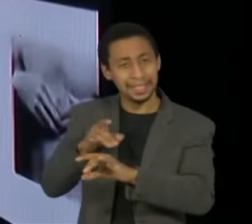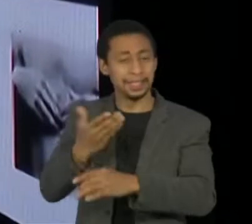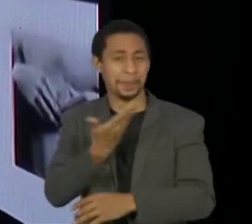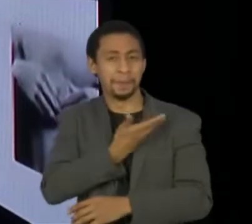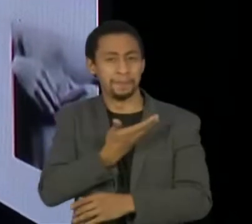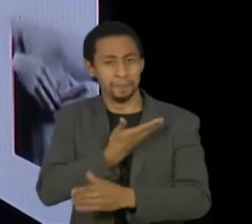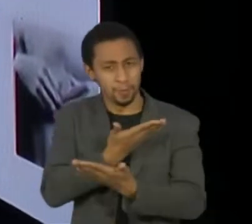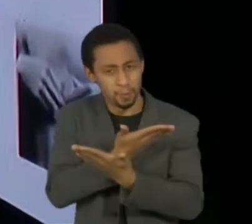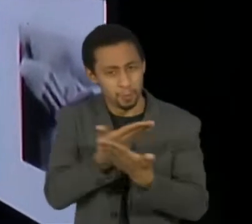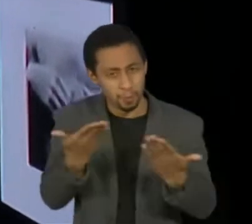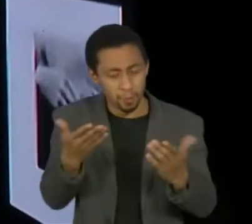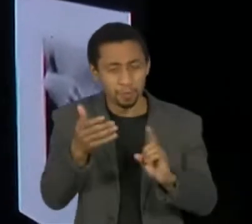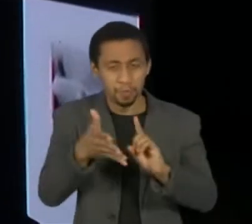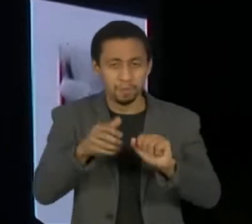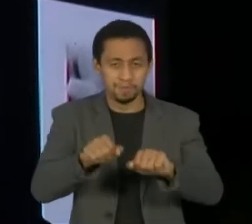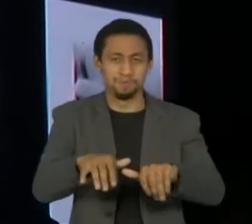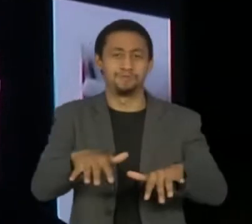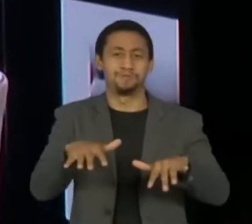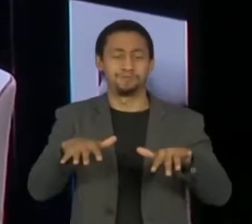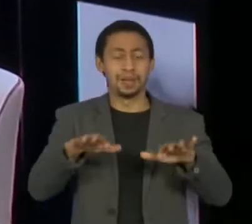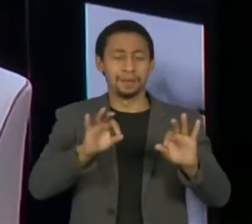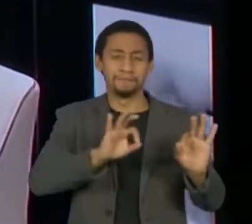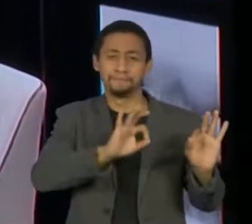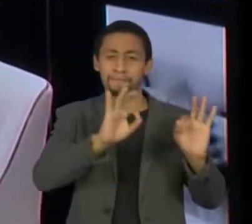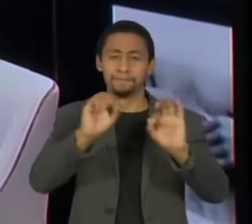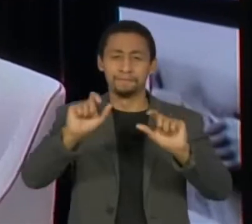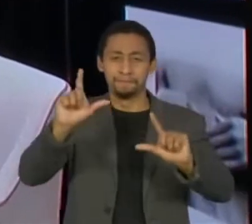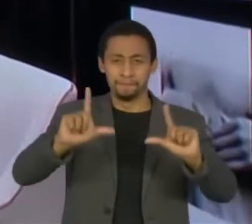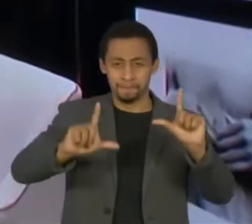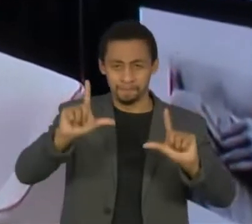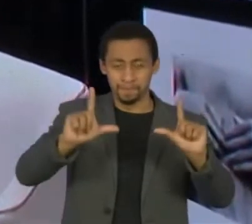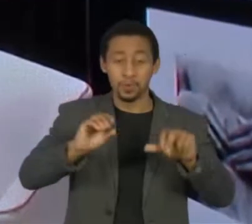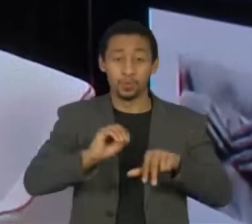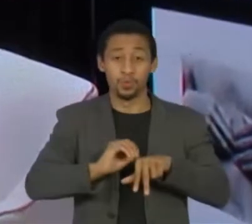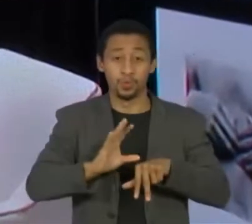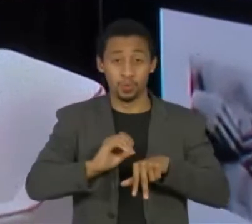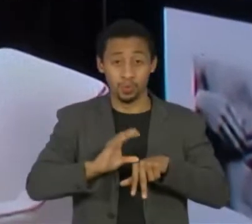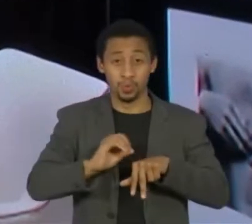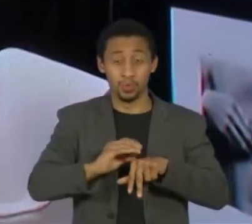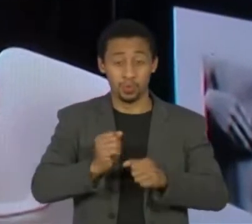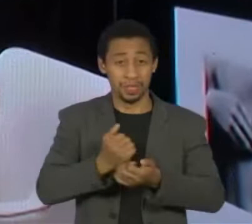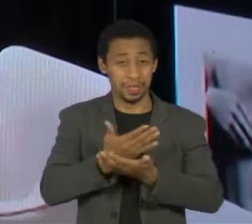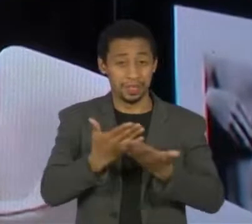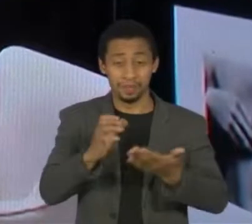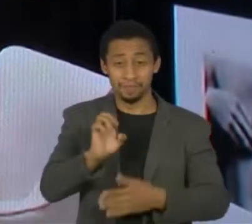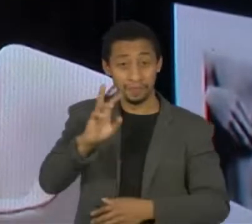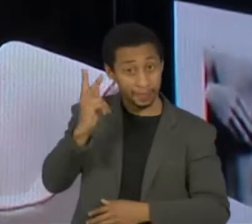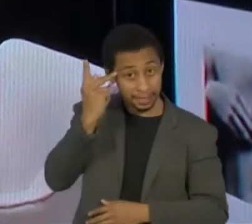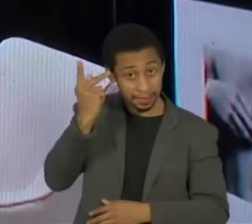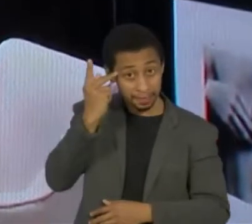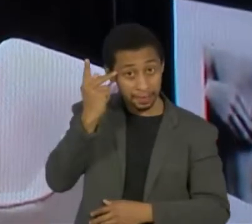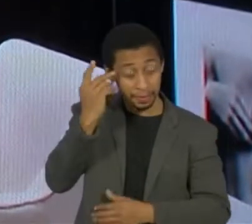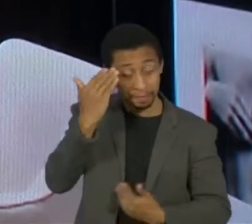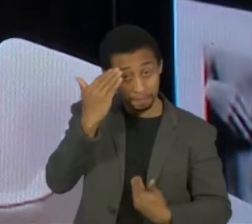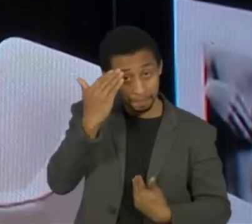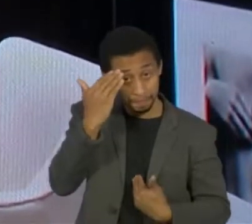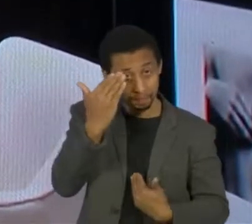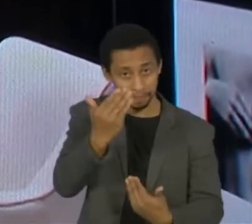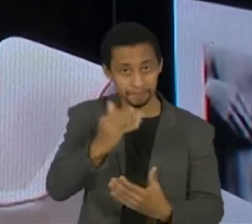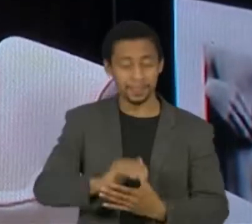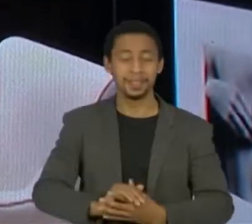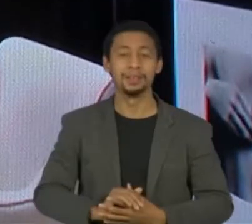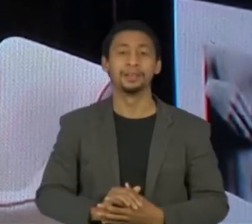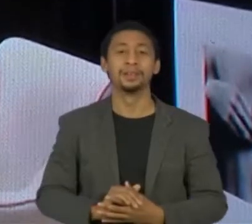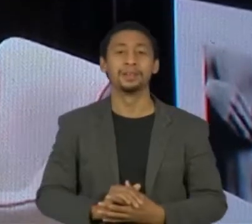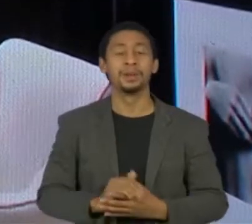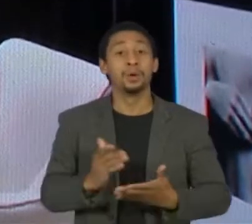amigos, aos que estão nos assistindo diretamente pela TV Cultura aqui em todo o estado de São Paulo. Hoje, agora, ao